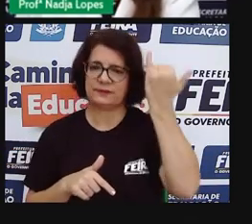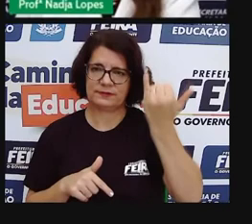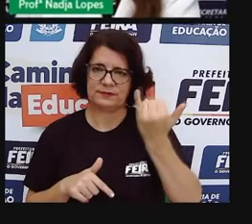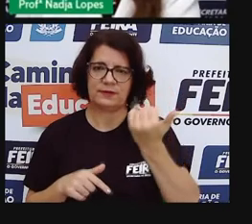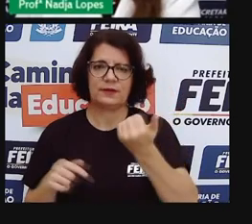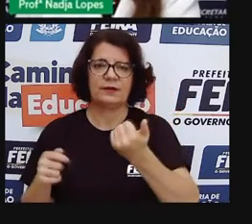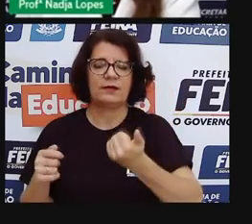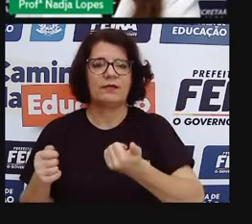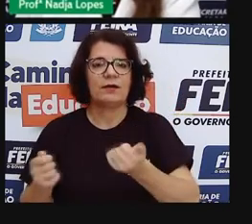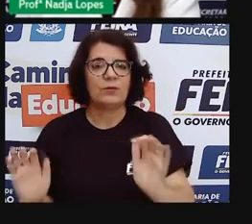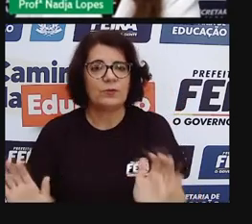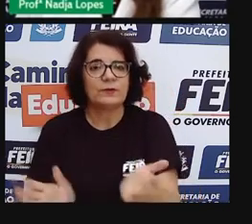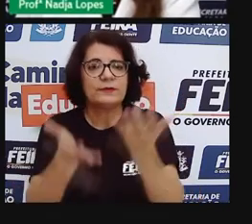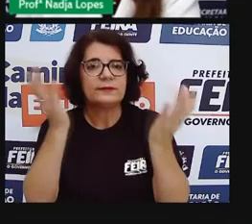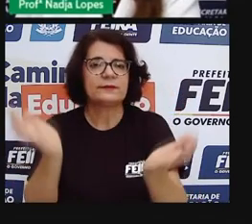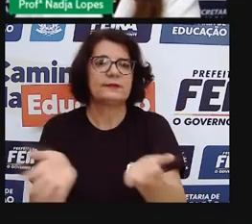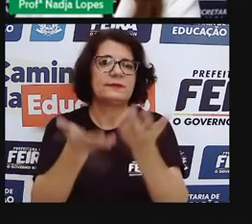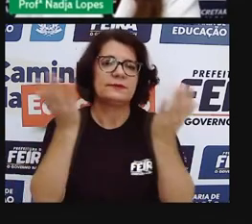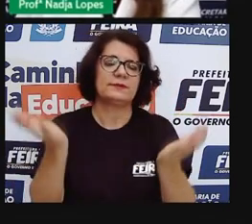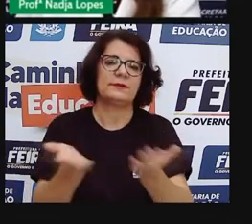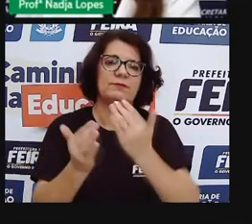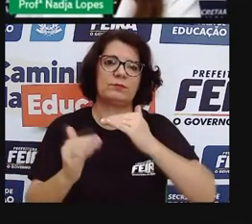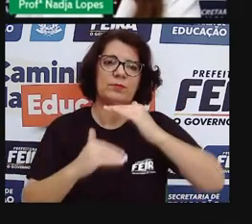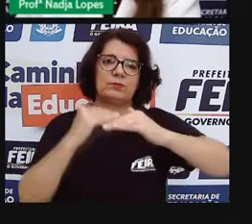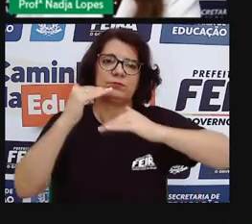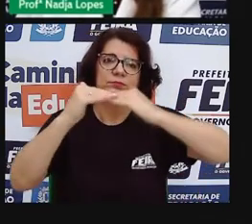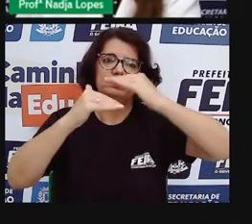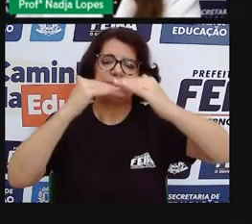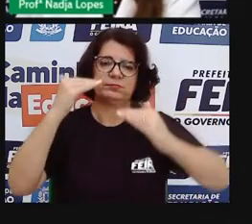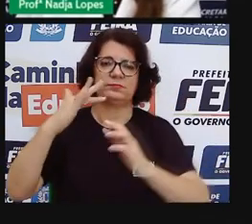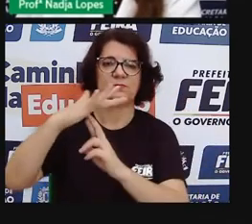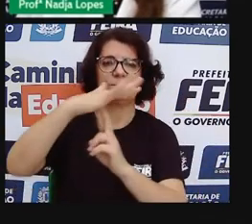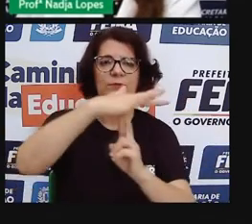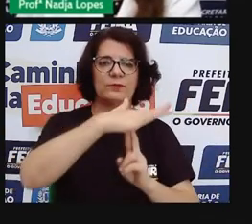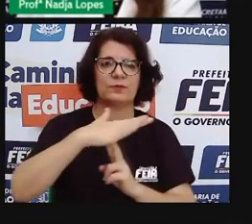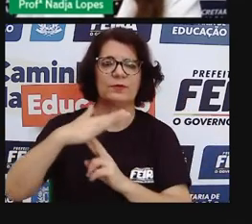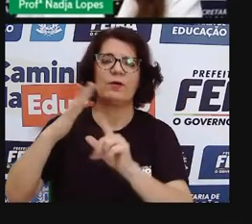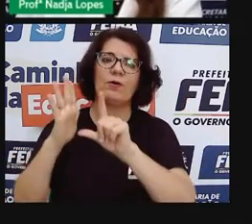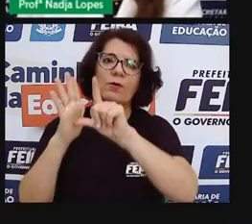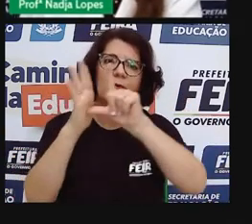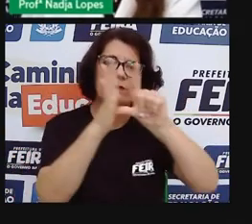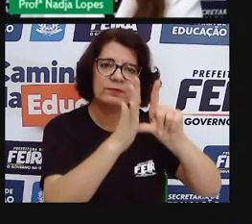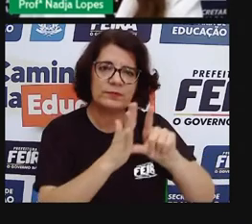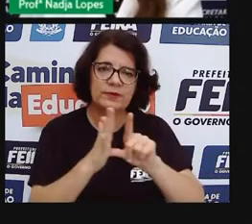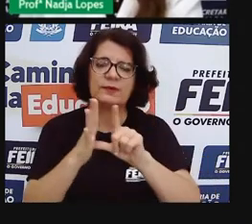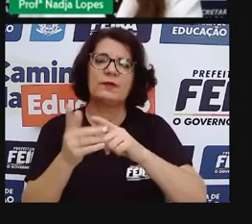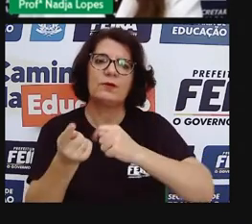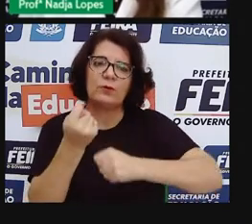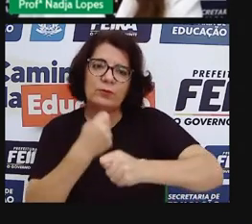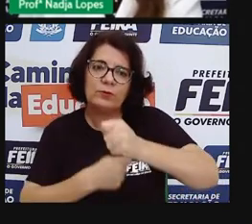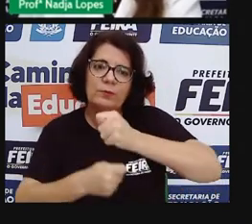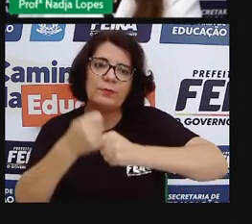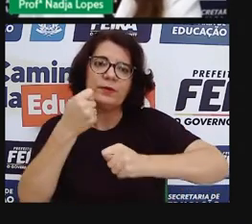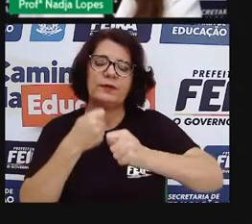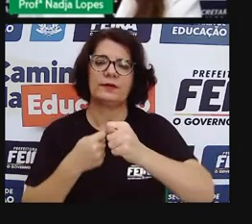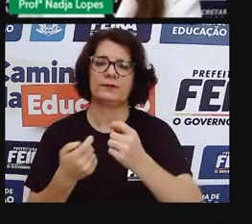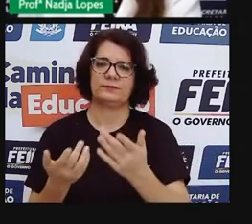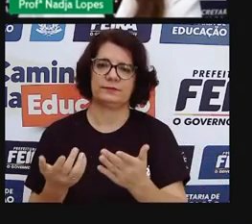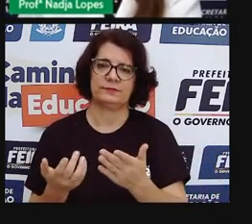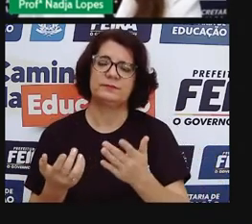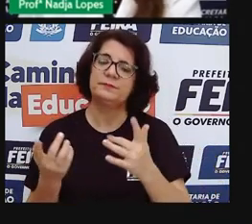cidade, a contribuição deles para o comércio, pra economia local, e pra